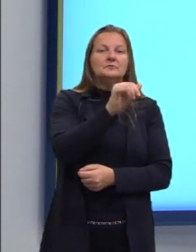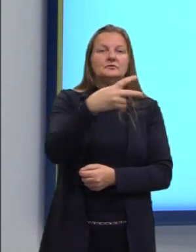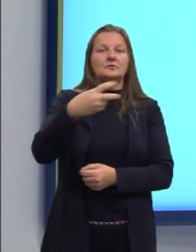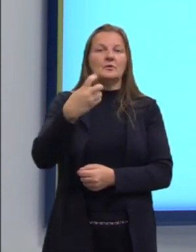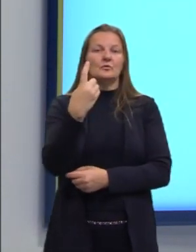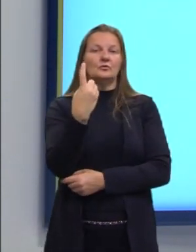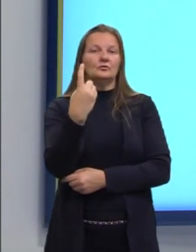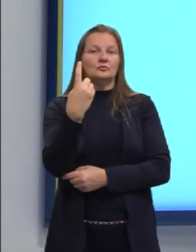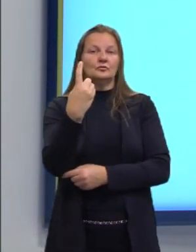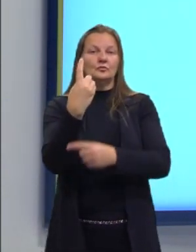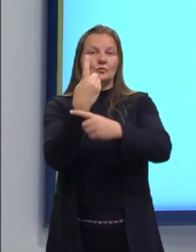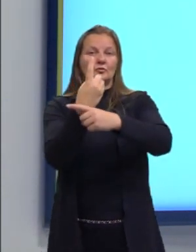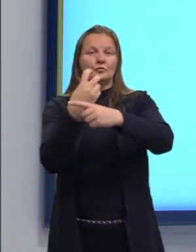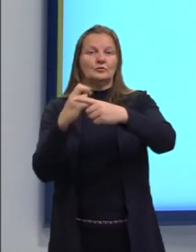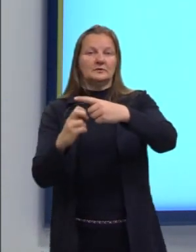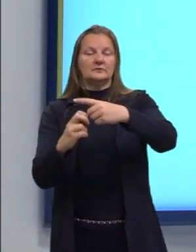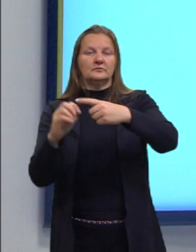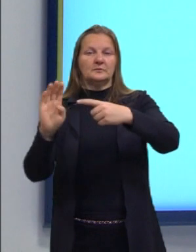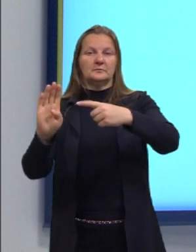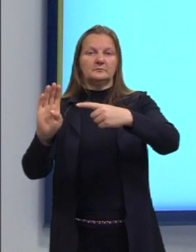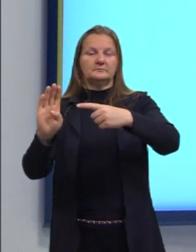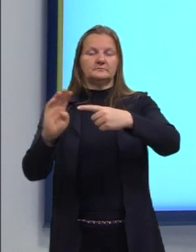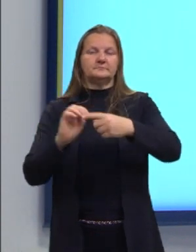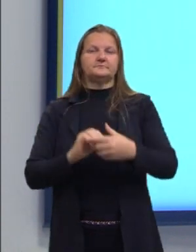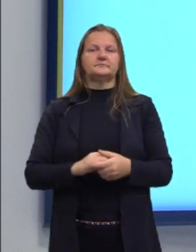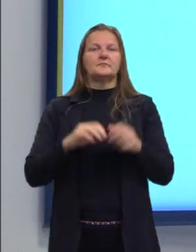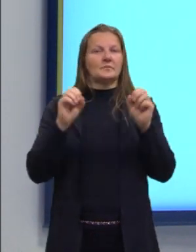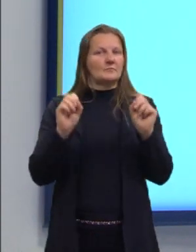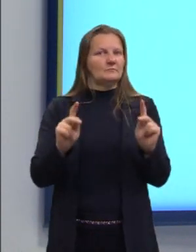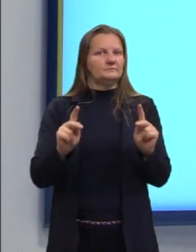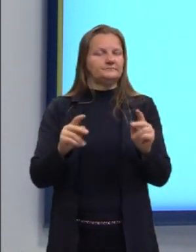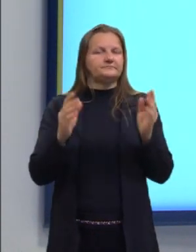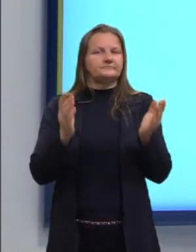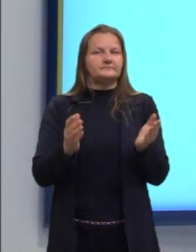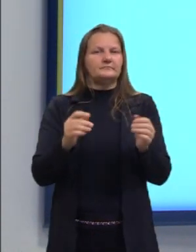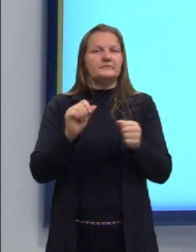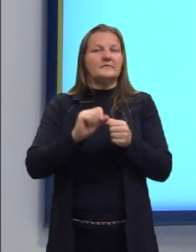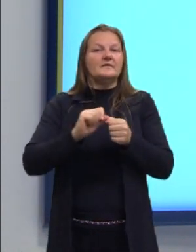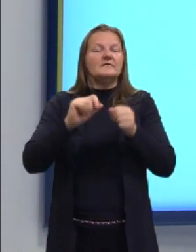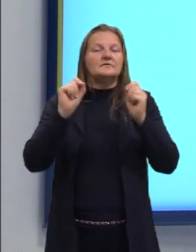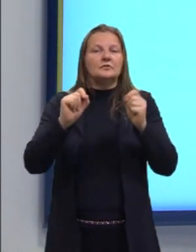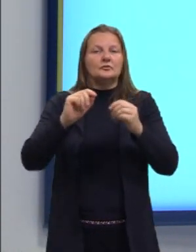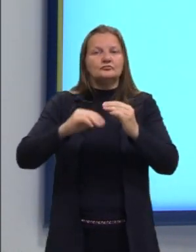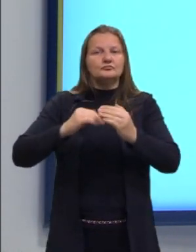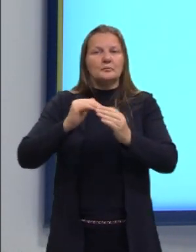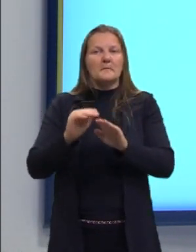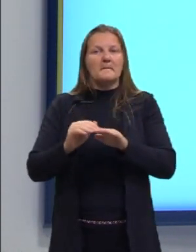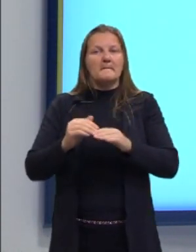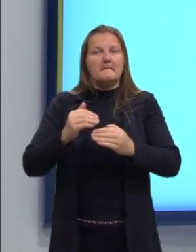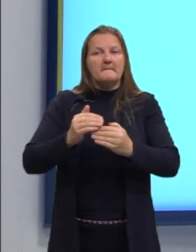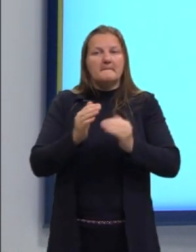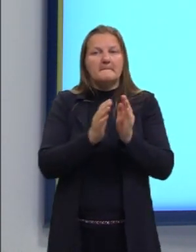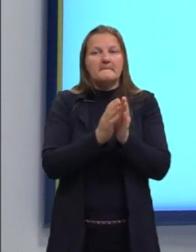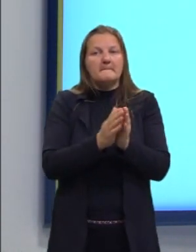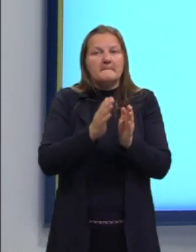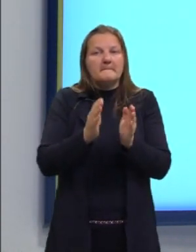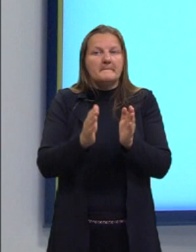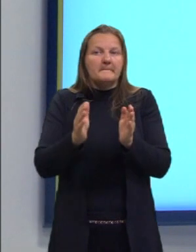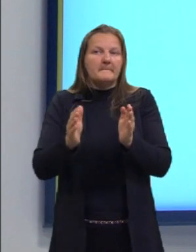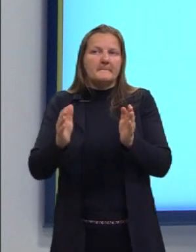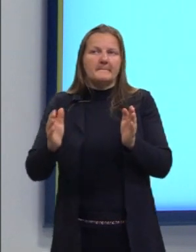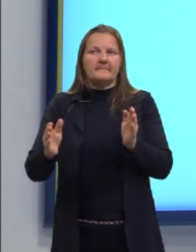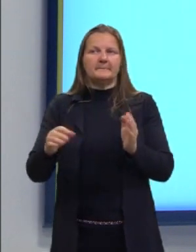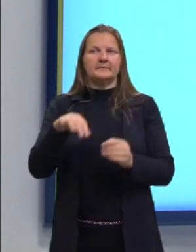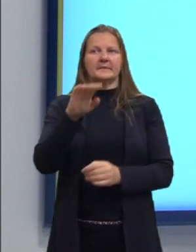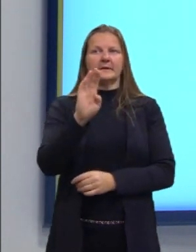quinto de B. Ok. Agora, o que eu vou fazer a seguir, né? Eu vou pegar porque o B nós